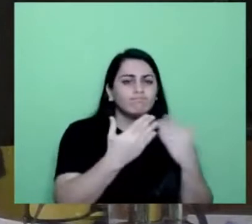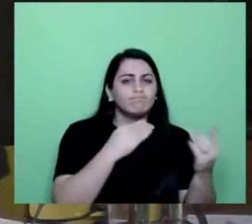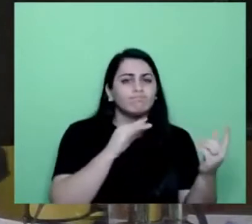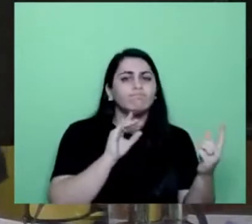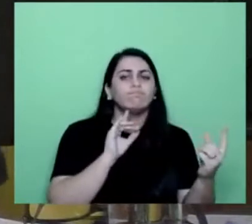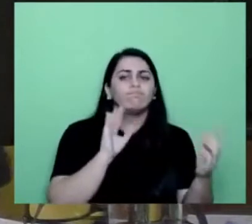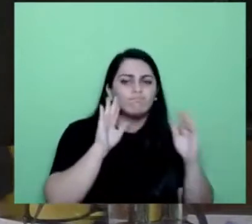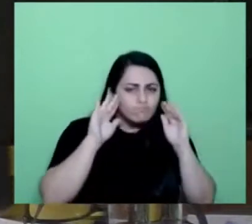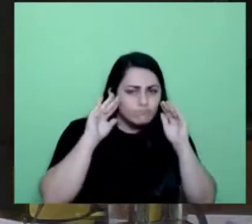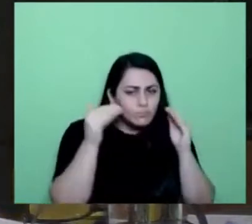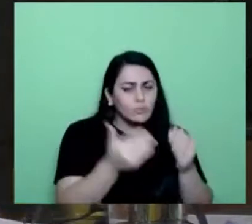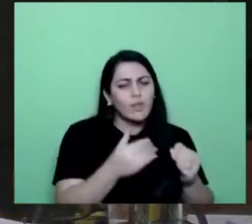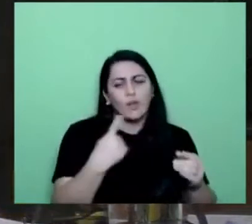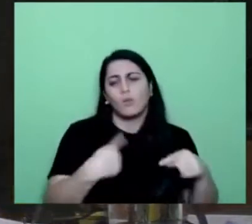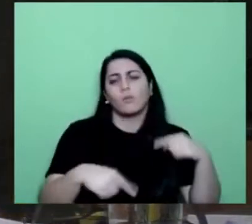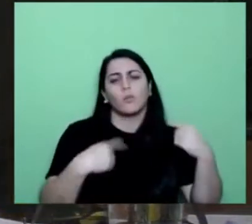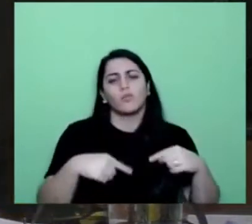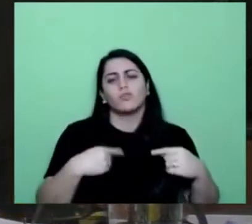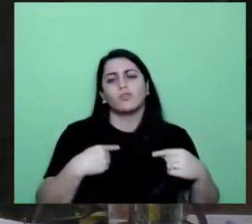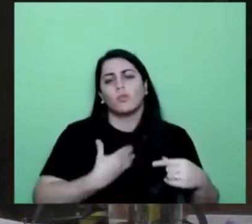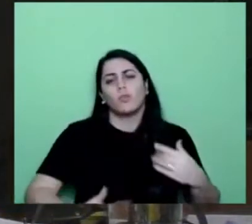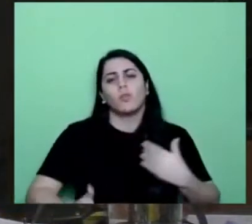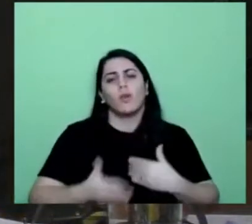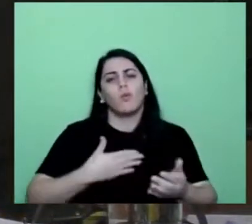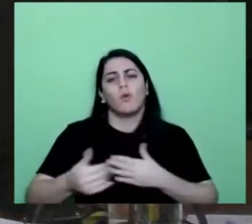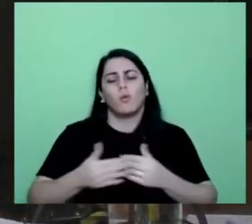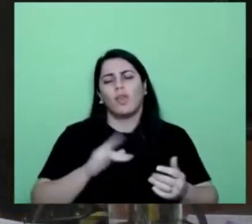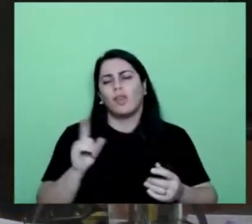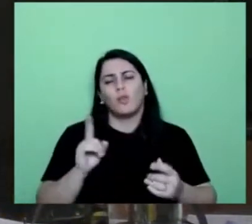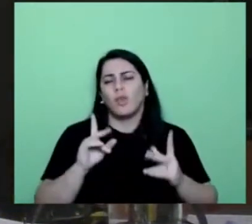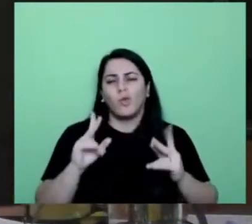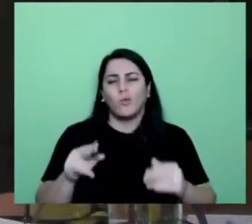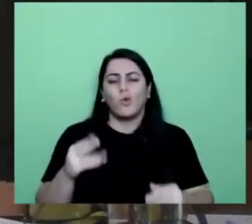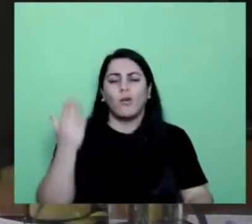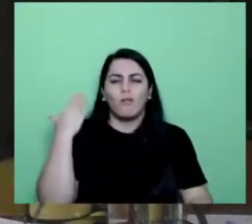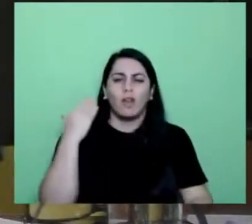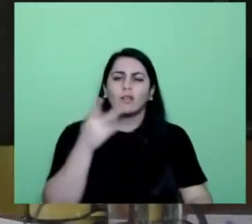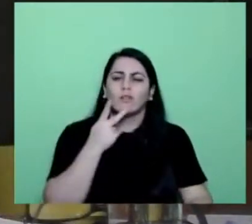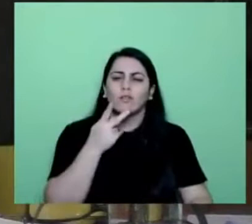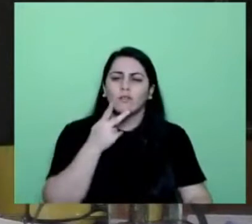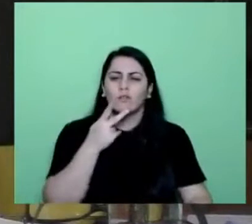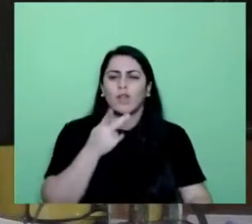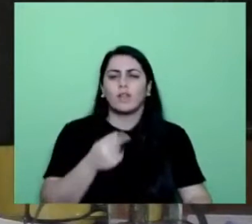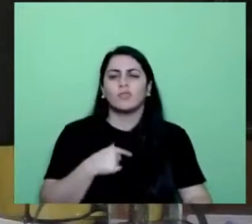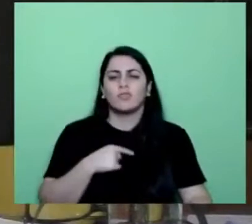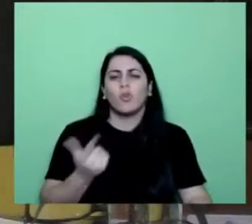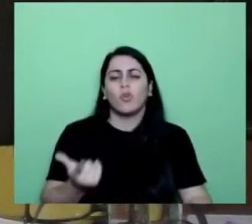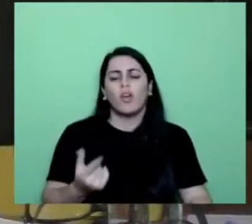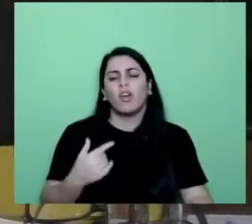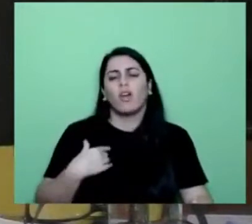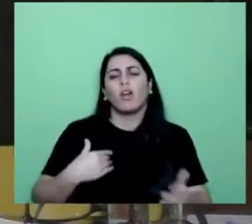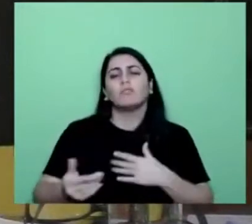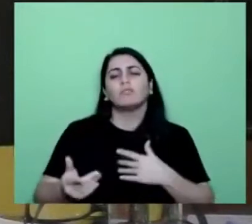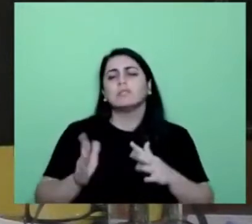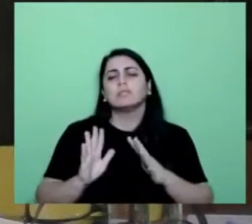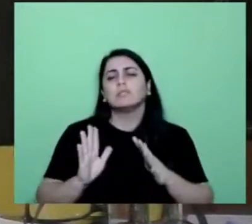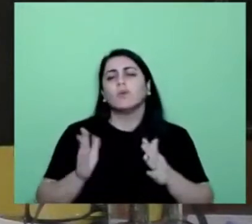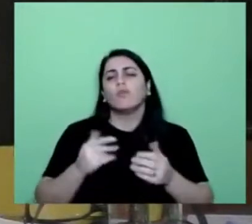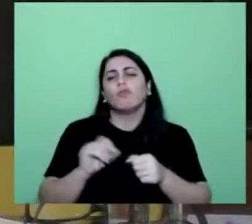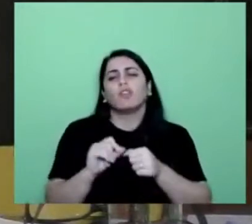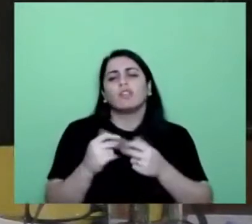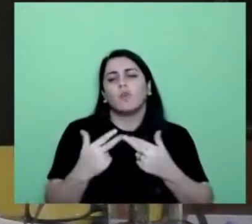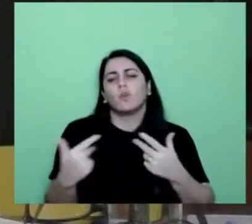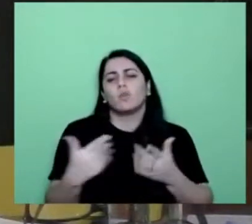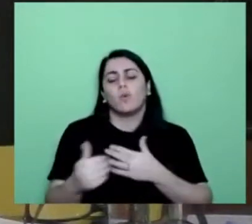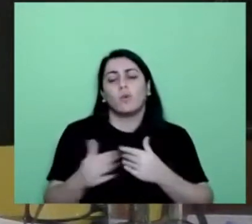pública qualquer. Não é um puxadinho, né, Neia, como nós chamávamos? Chega de puxadinho. É política pública especializada. O